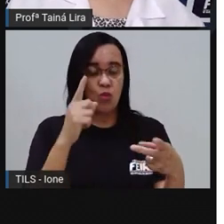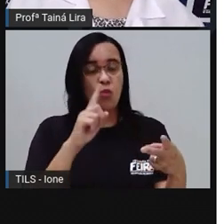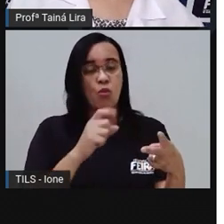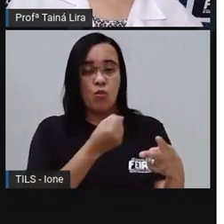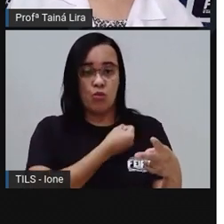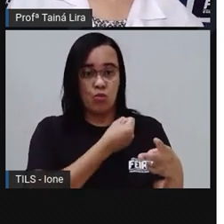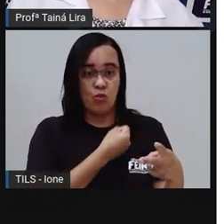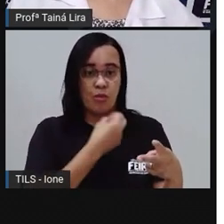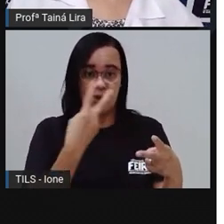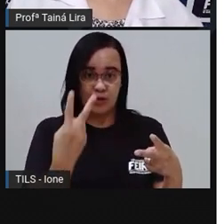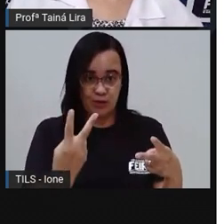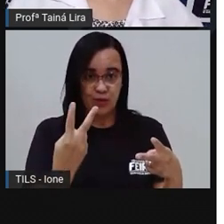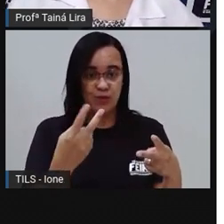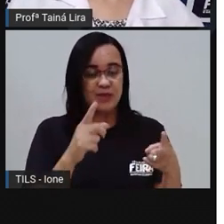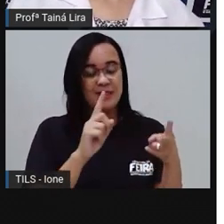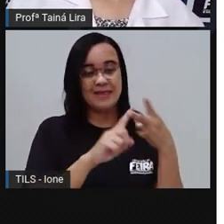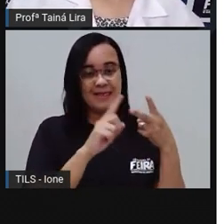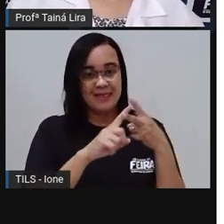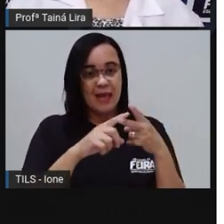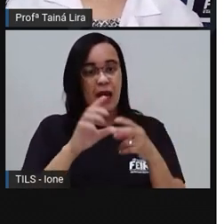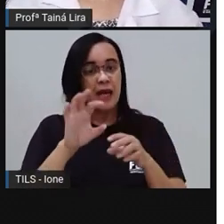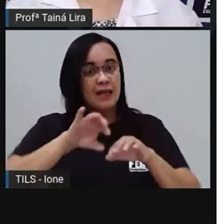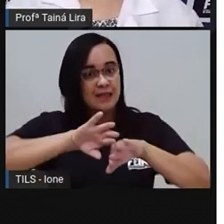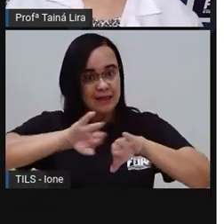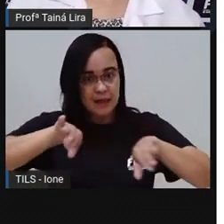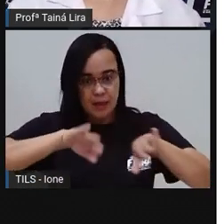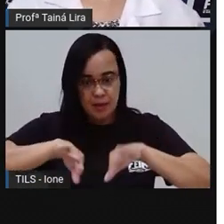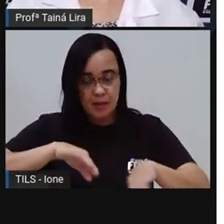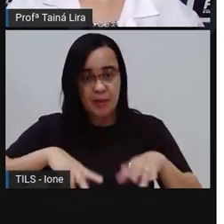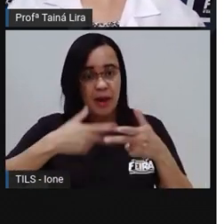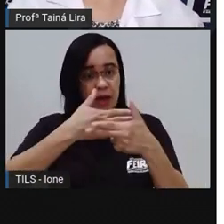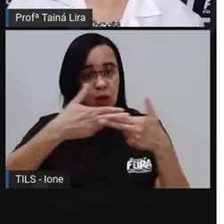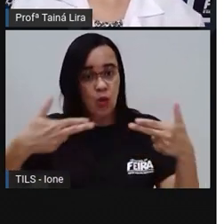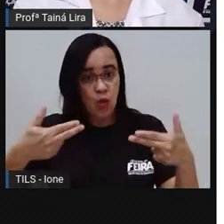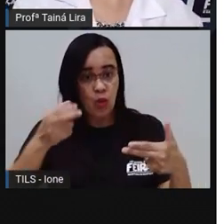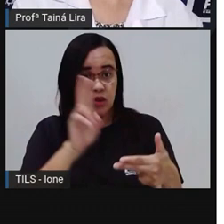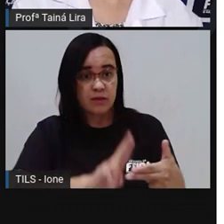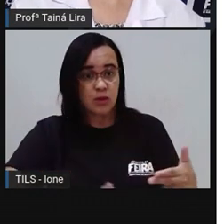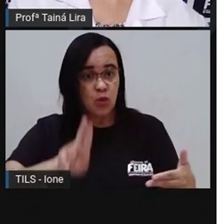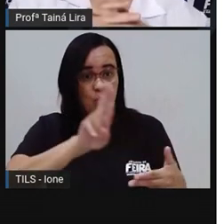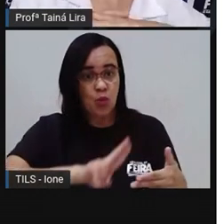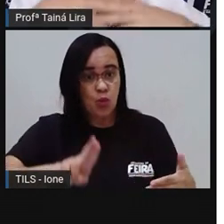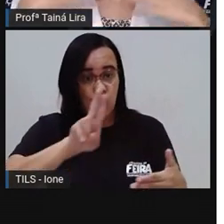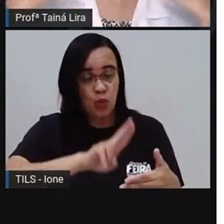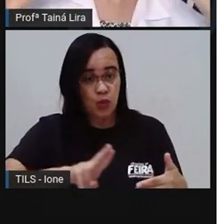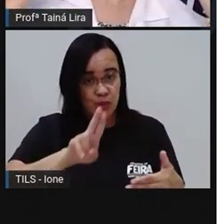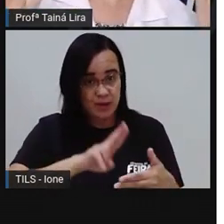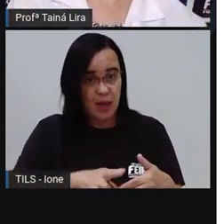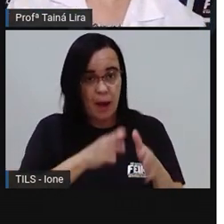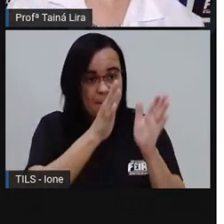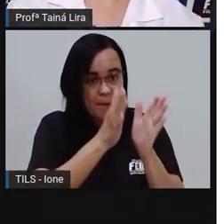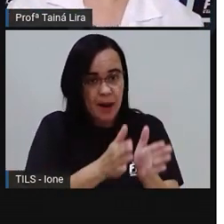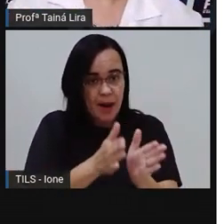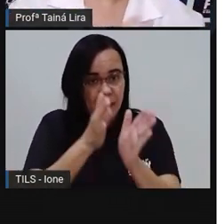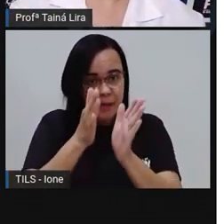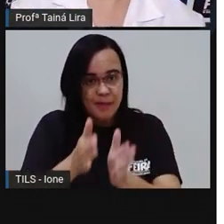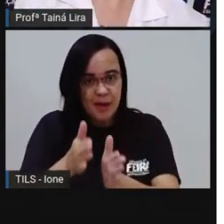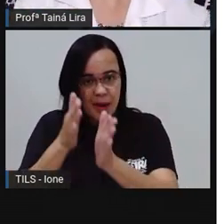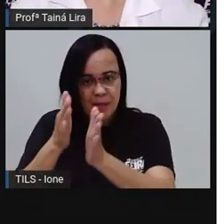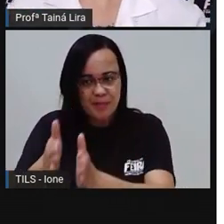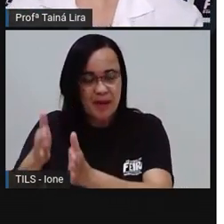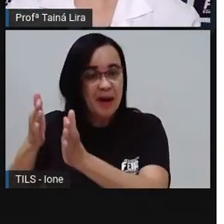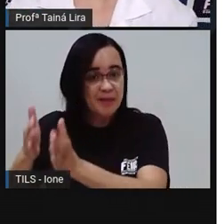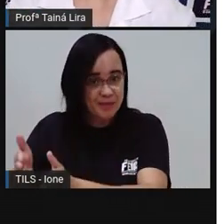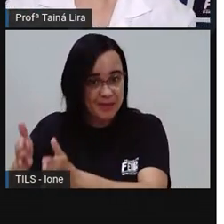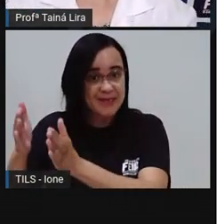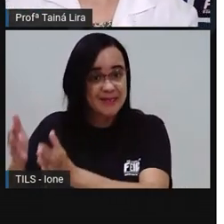ingredientes com antecedência Certo? Então você vai pegar ali Até por isso que você também precisa ler Não é